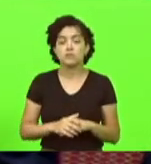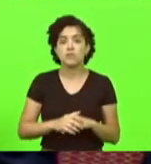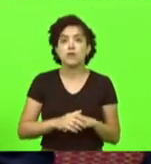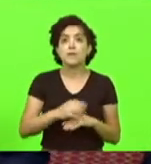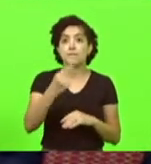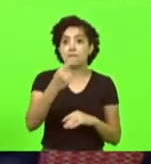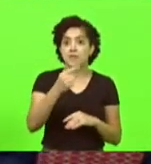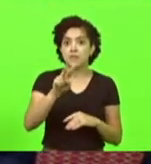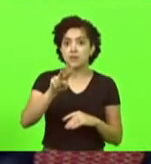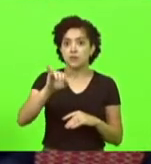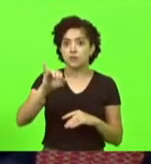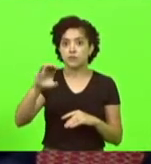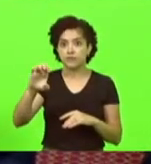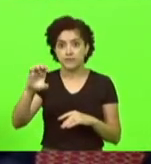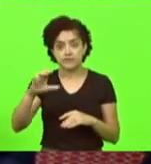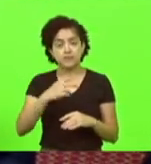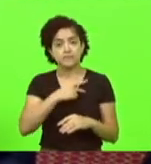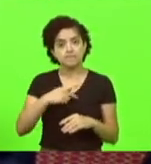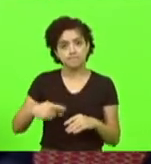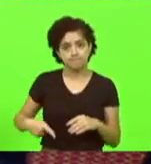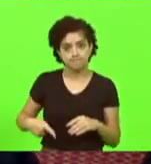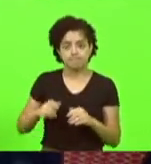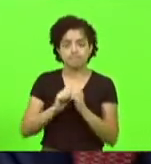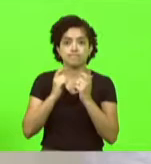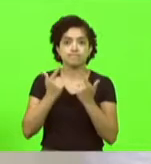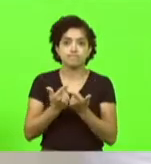-presidente da Assembleia Legislativa de Santa Catarina.